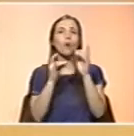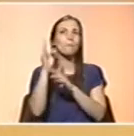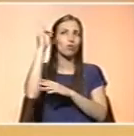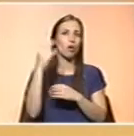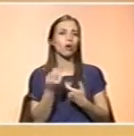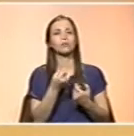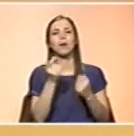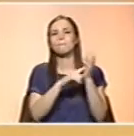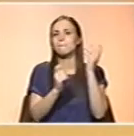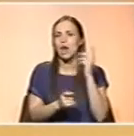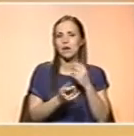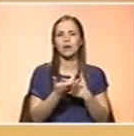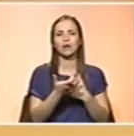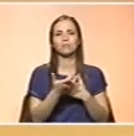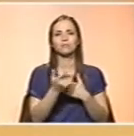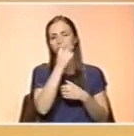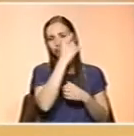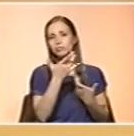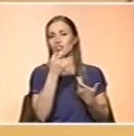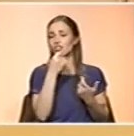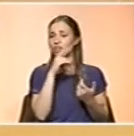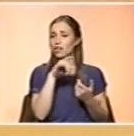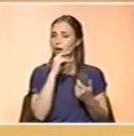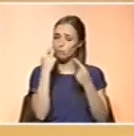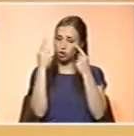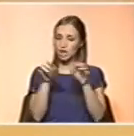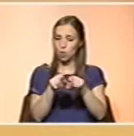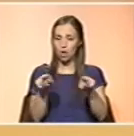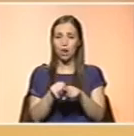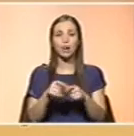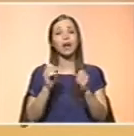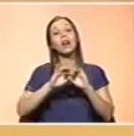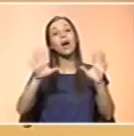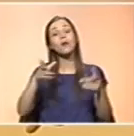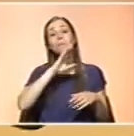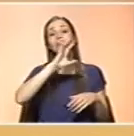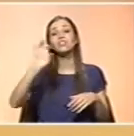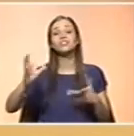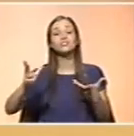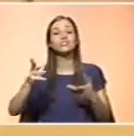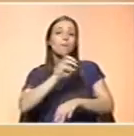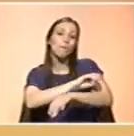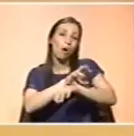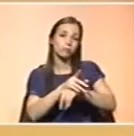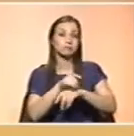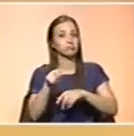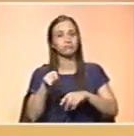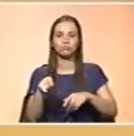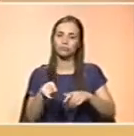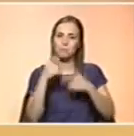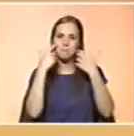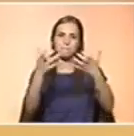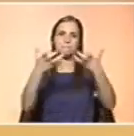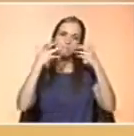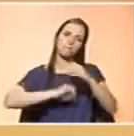mostram valores desta ordem de grandeza. Claro que os países em via de desenvolvimento, esses têm valores absolutamente... maiores,